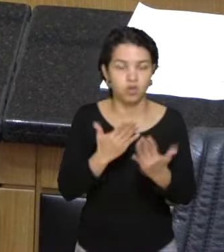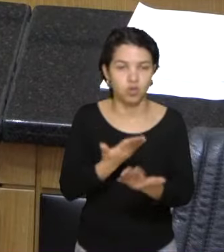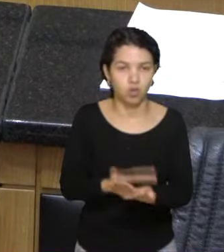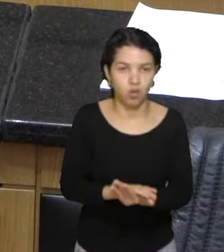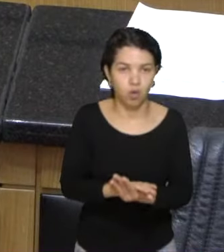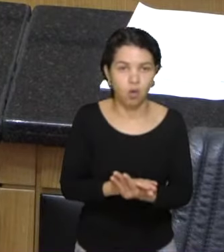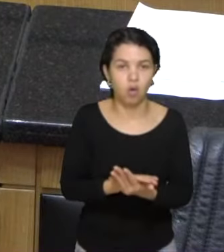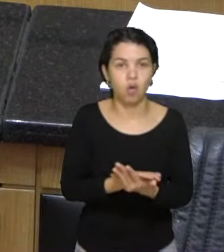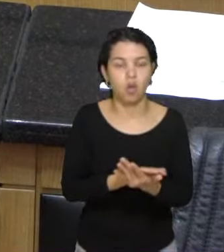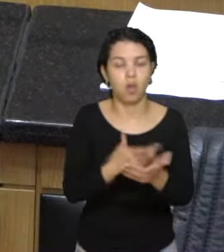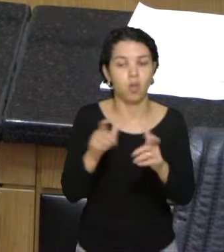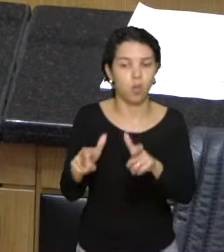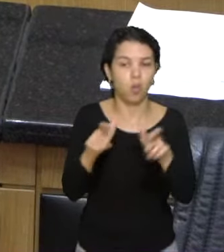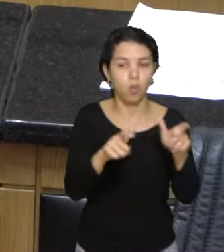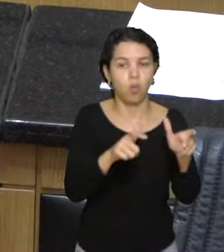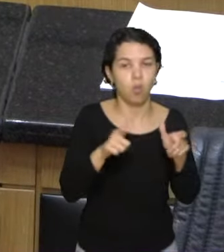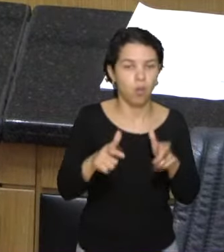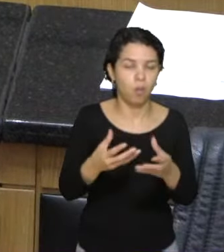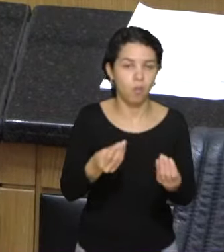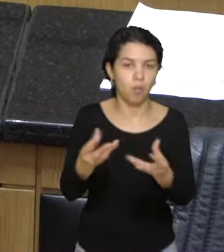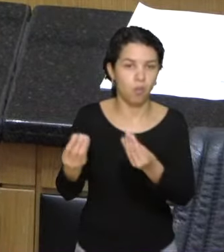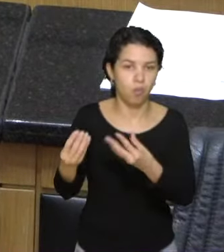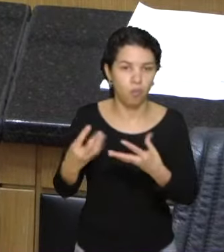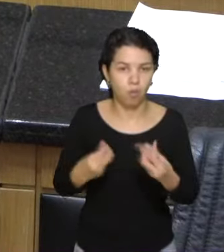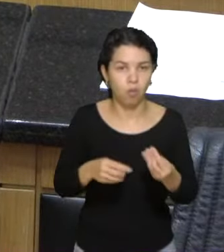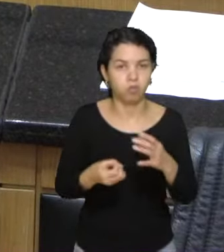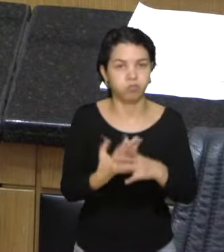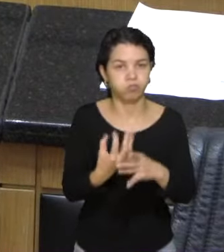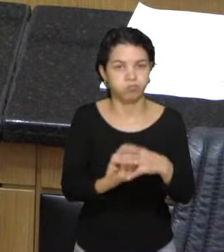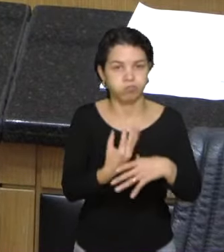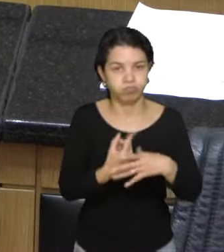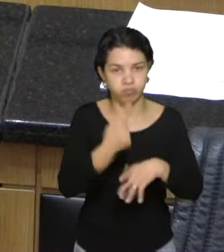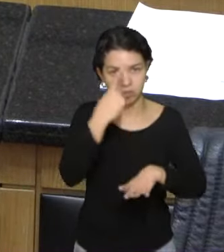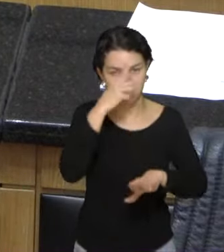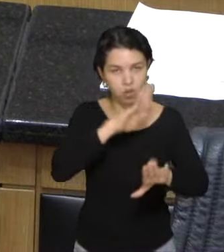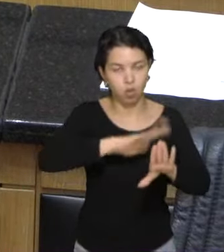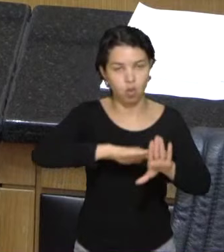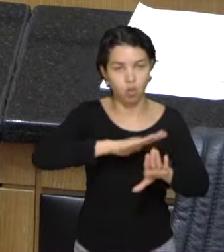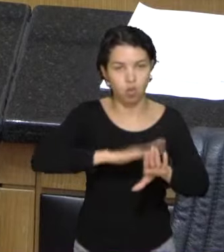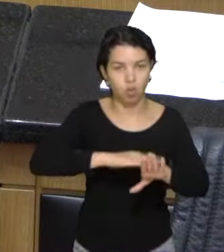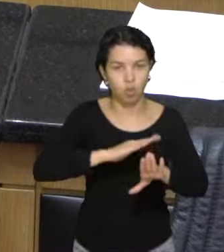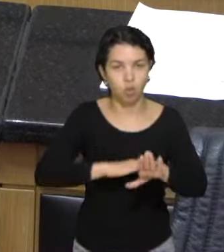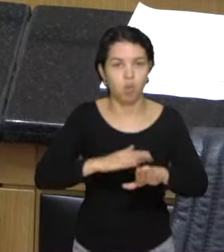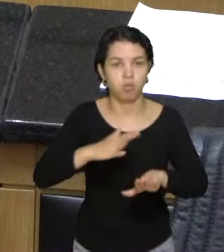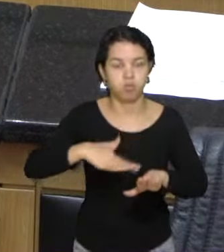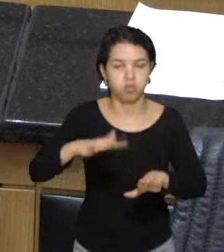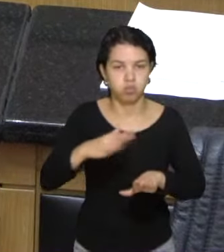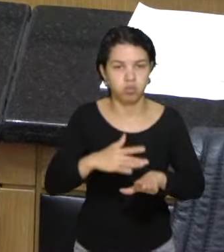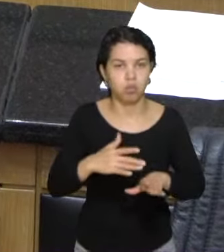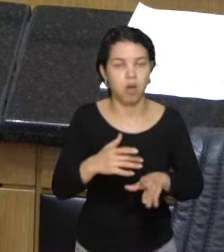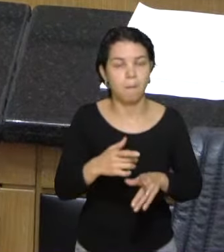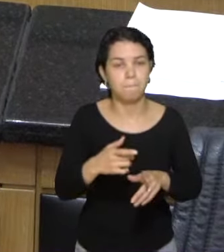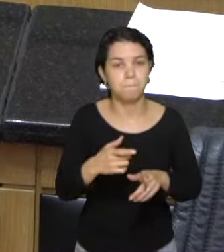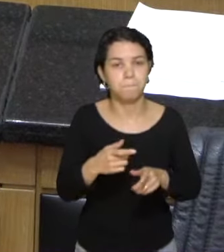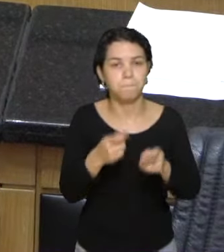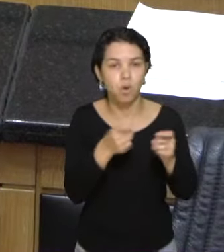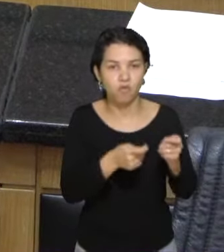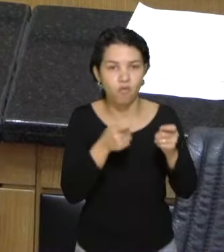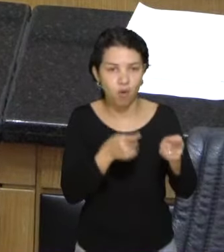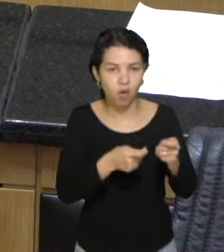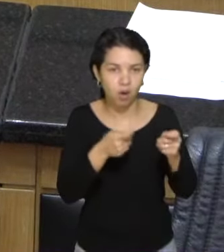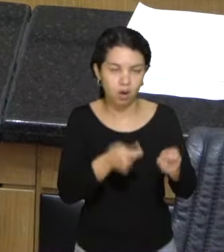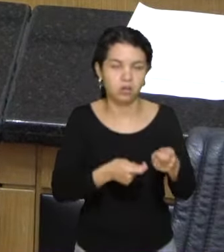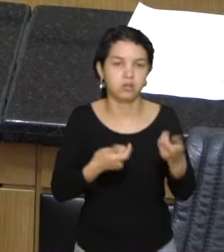lugares, têm se tornado uma fábrica de ideologias, em um ambiente de provocação, confundindo a mente